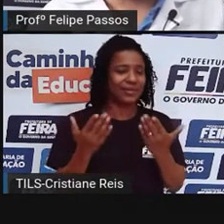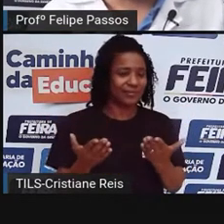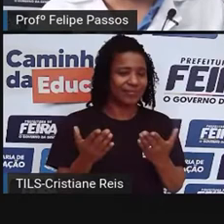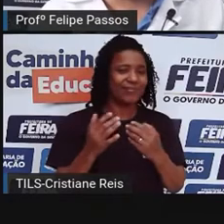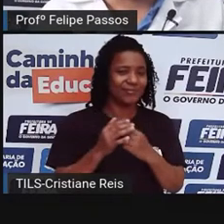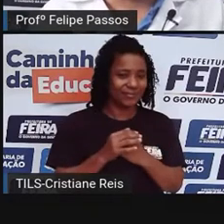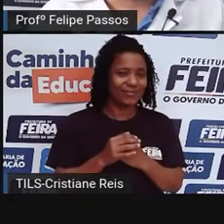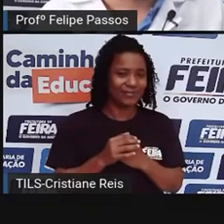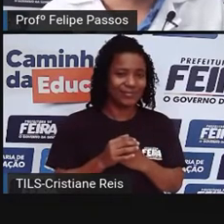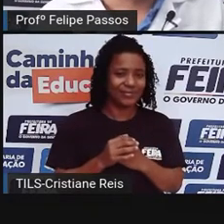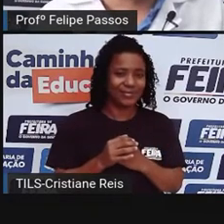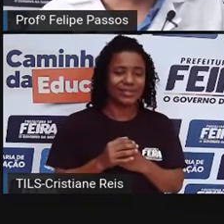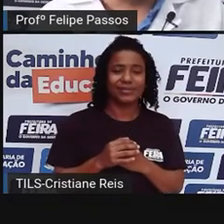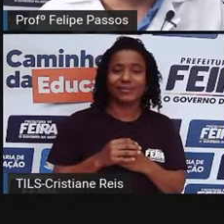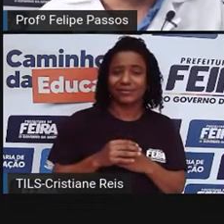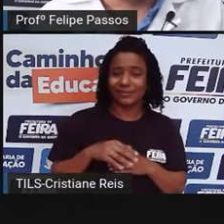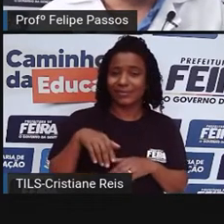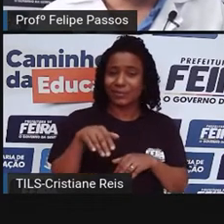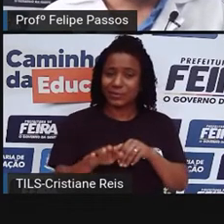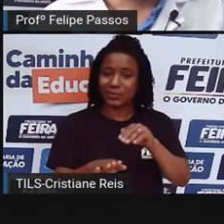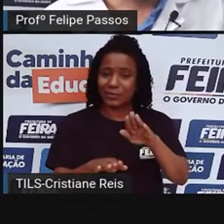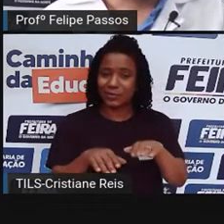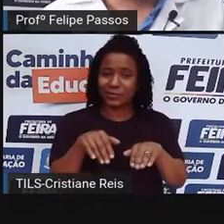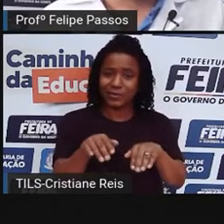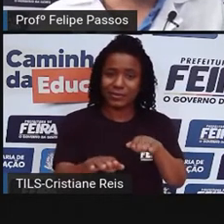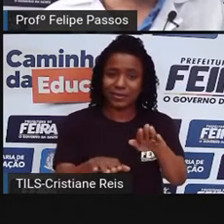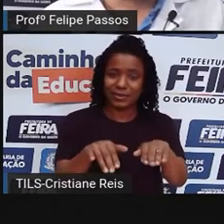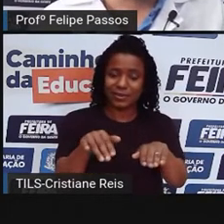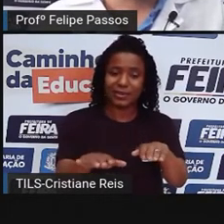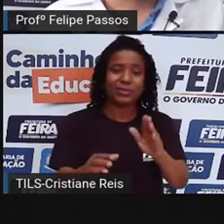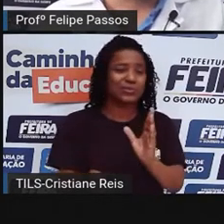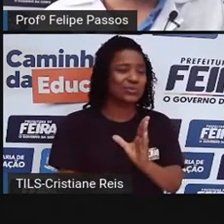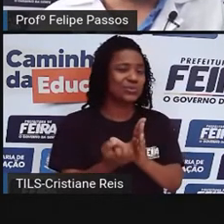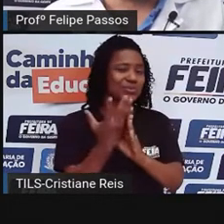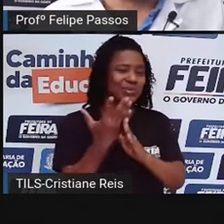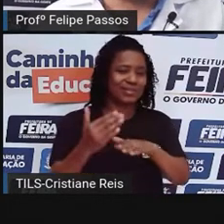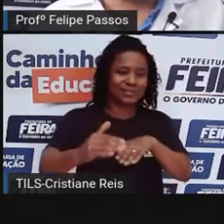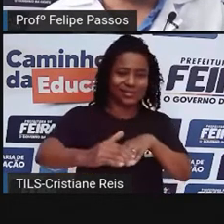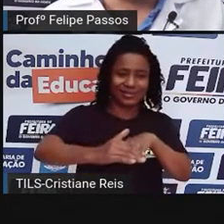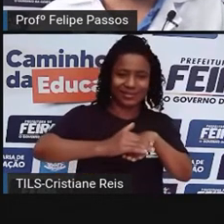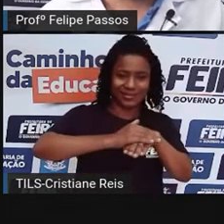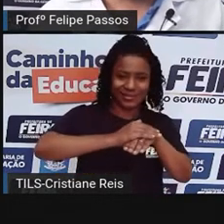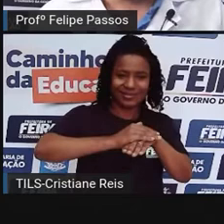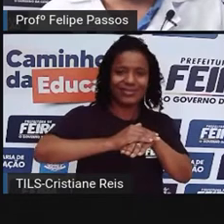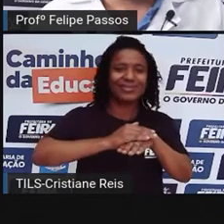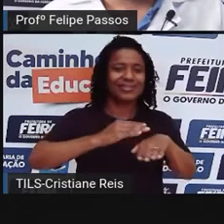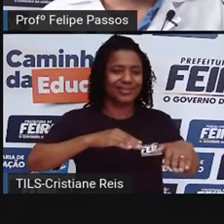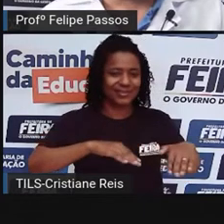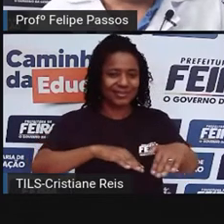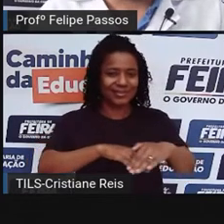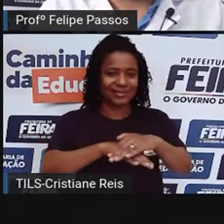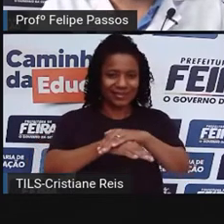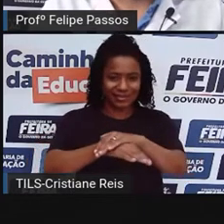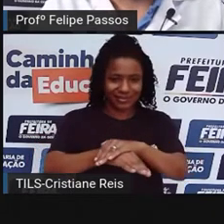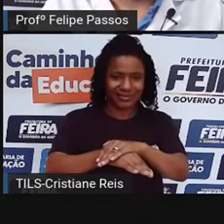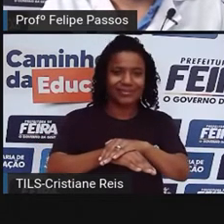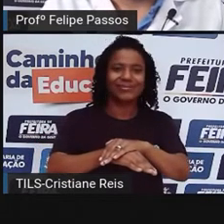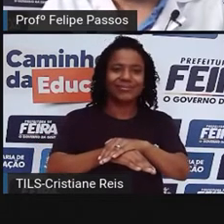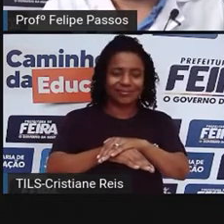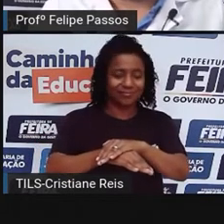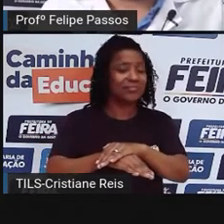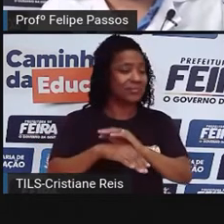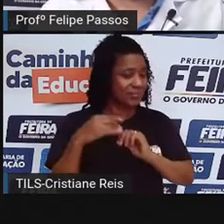fala de transporte do ser humano, o surgimento dos calçados, olha que estranho, é um marco.